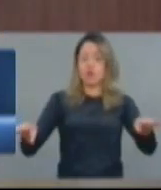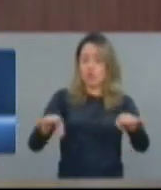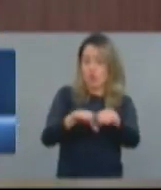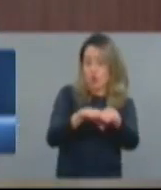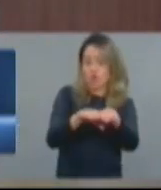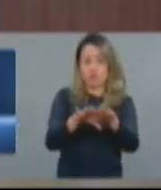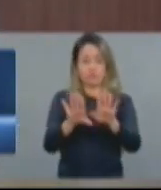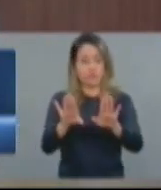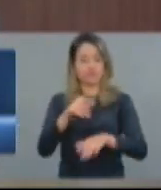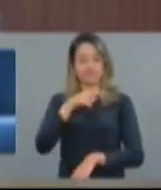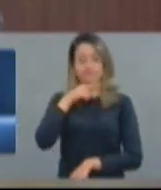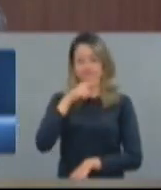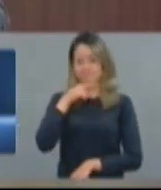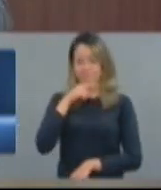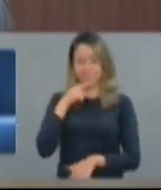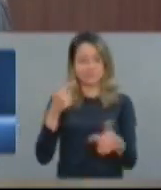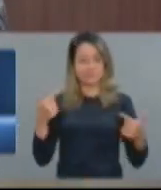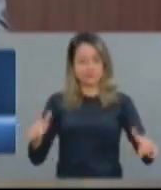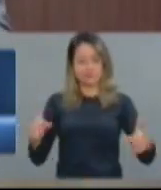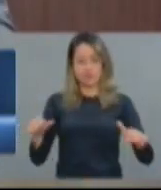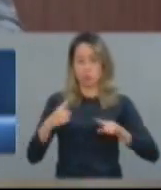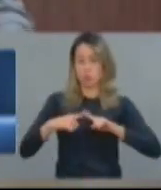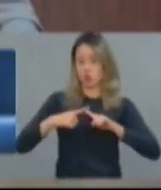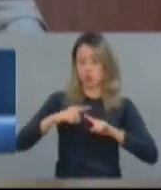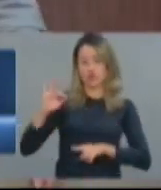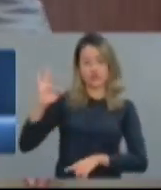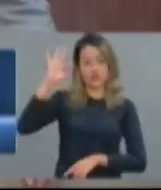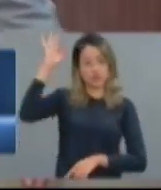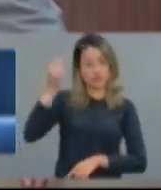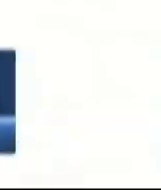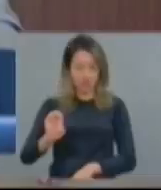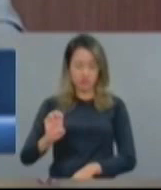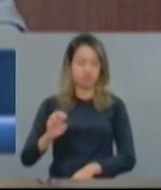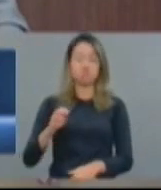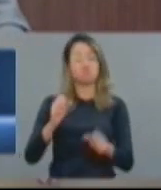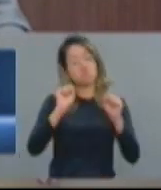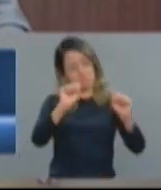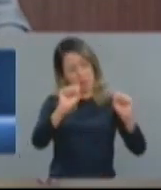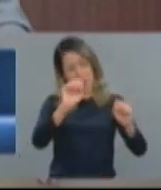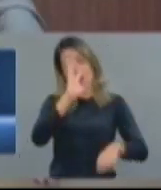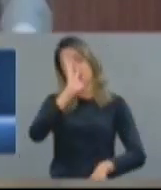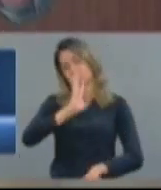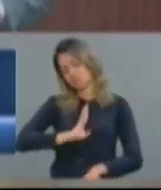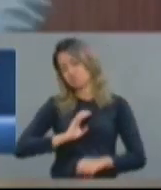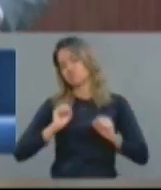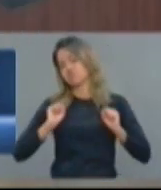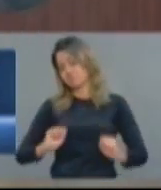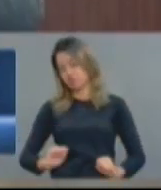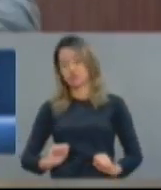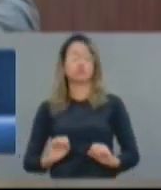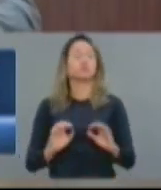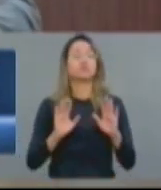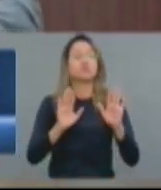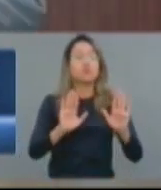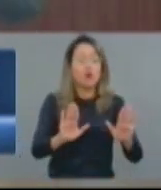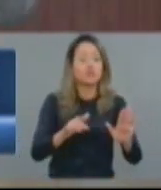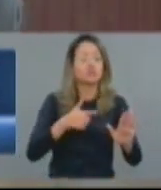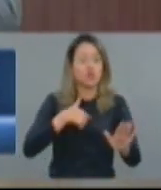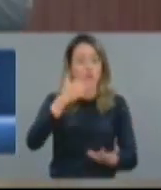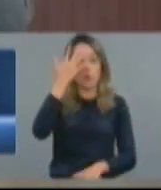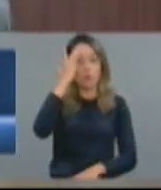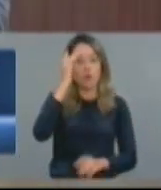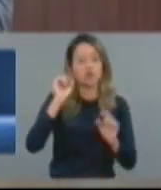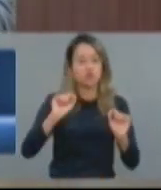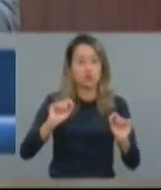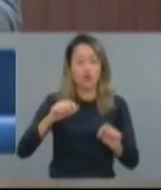produzir impostos para que o Brasil continuasse crescendo. No meu entendimento, uma saída para o Brasil, o